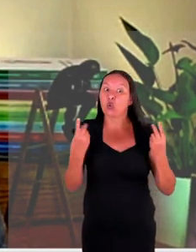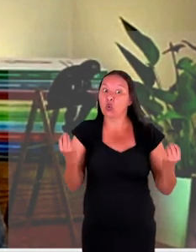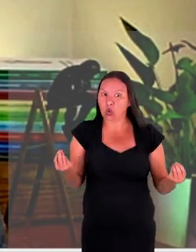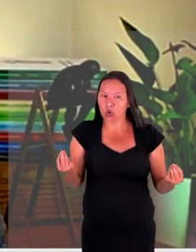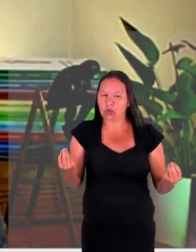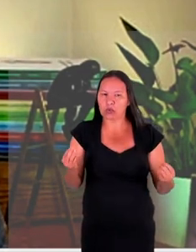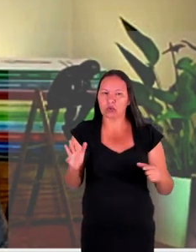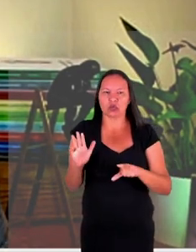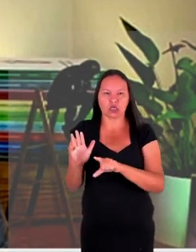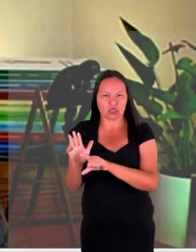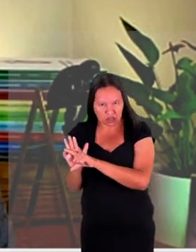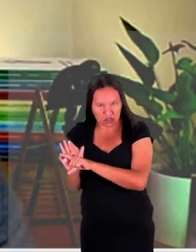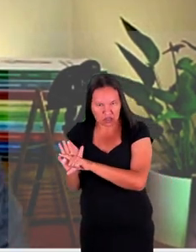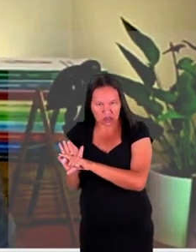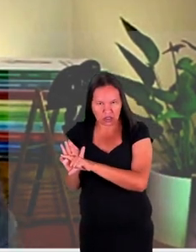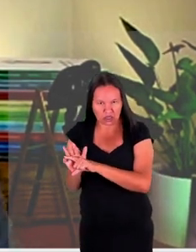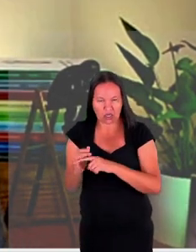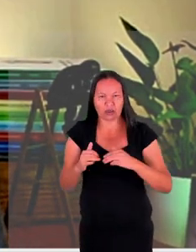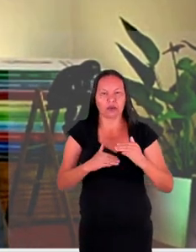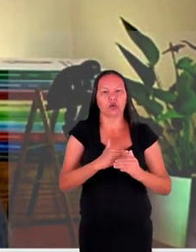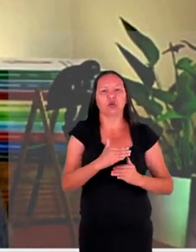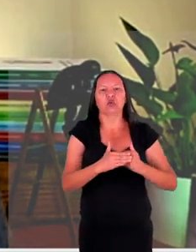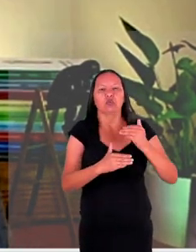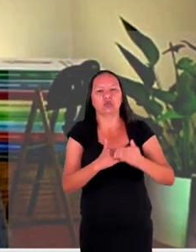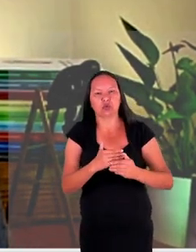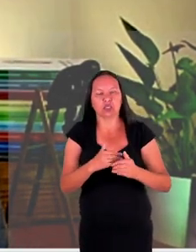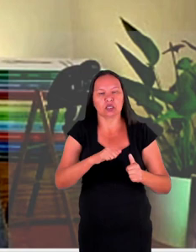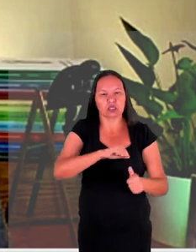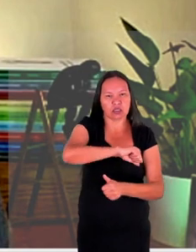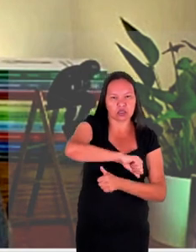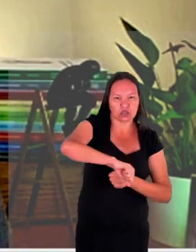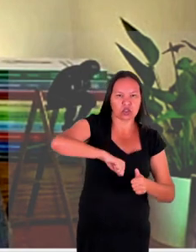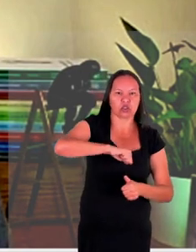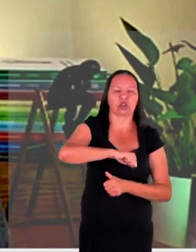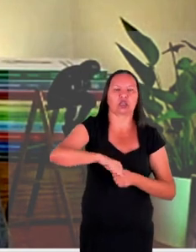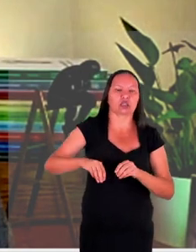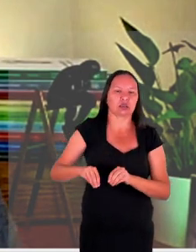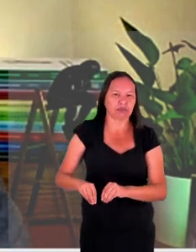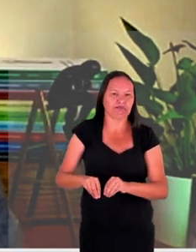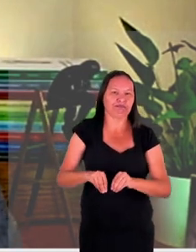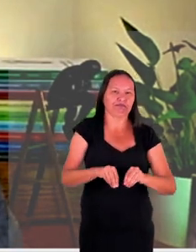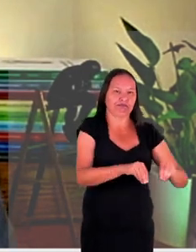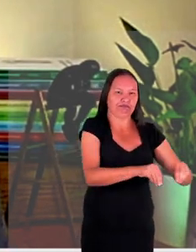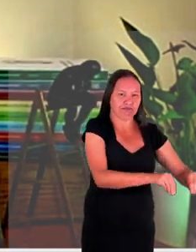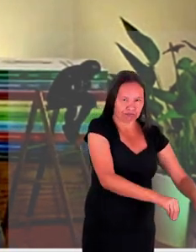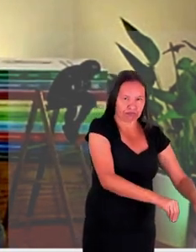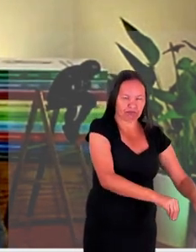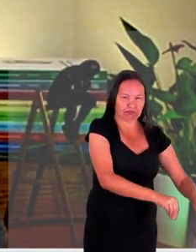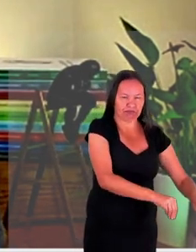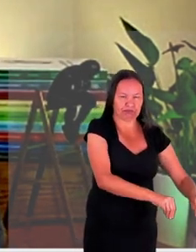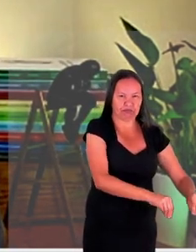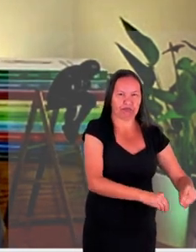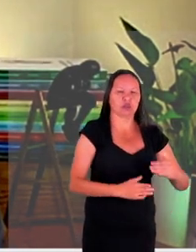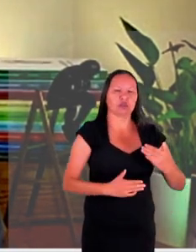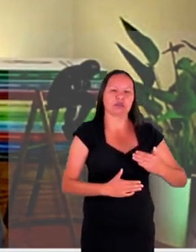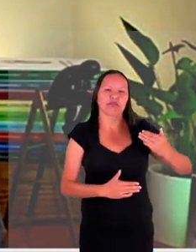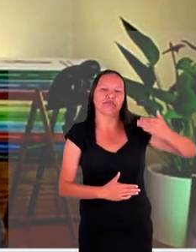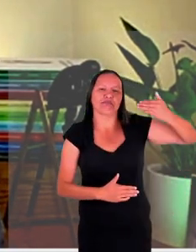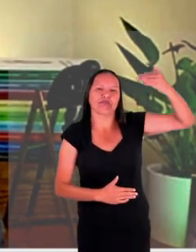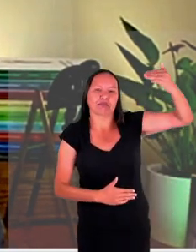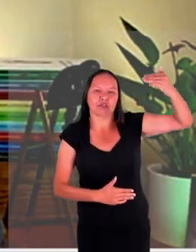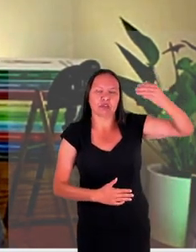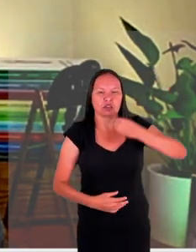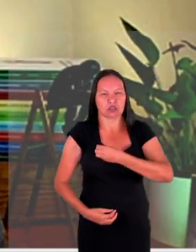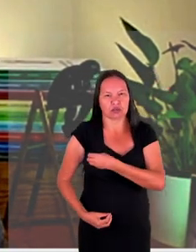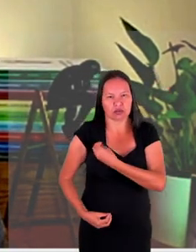registro no futuro de mudanças e adaptações que a gente fez a partir dessa pluralidade expandida da nossa